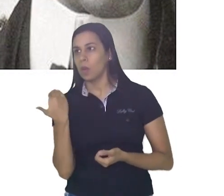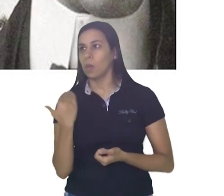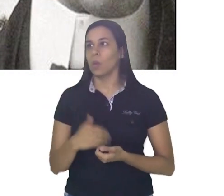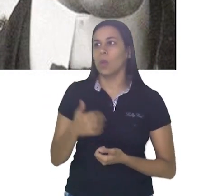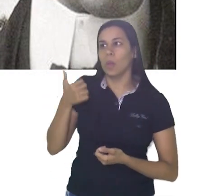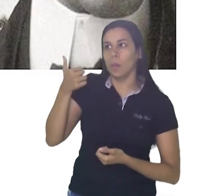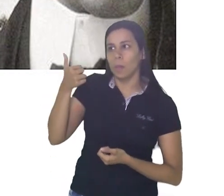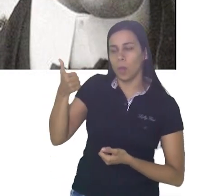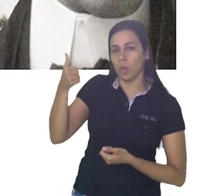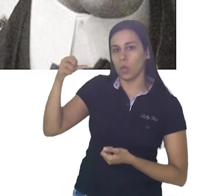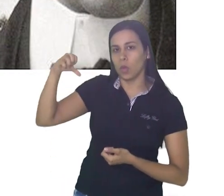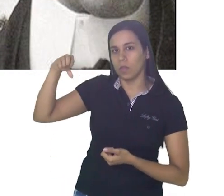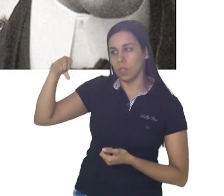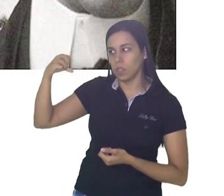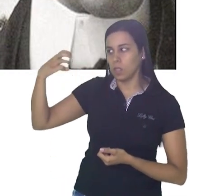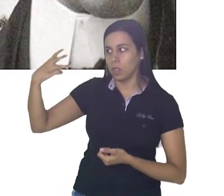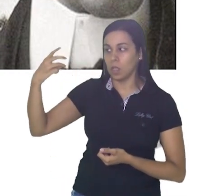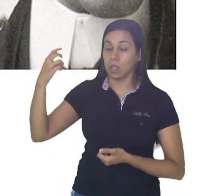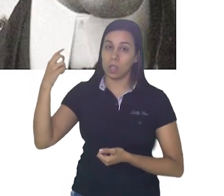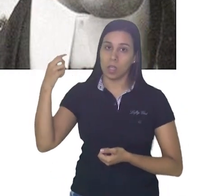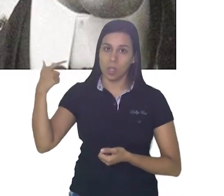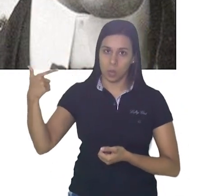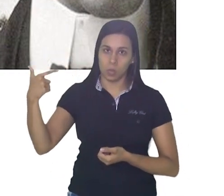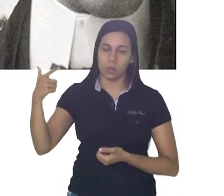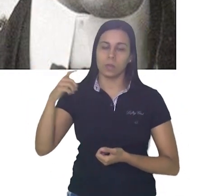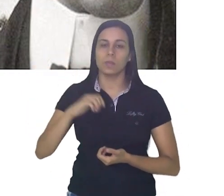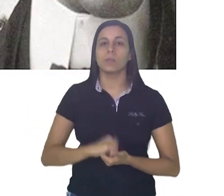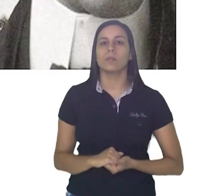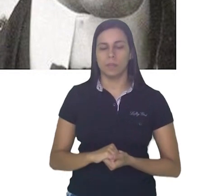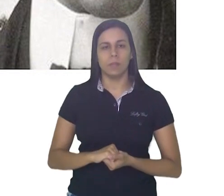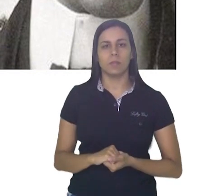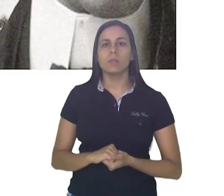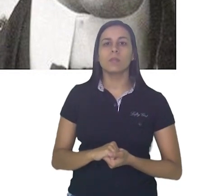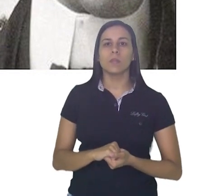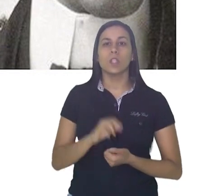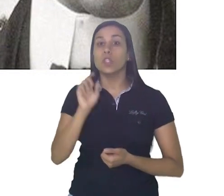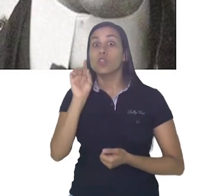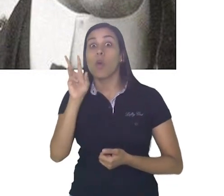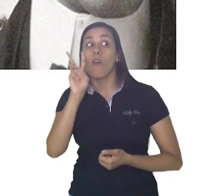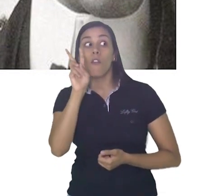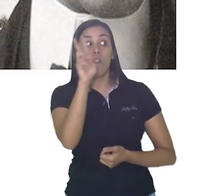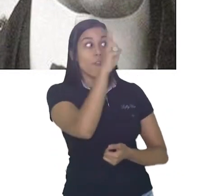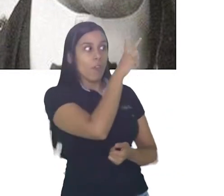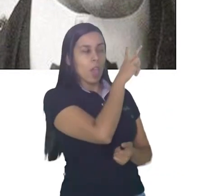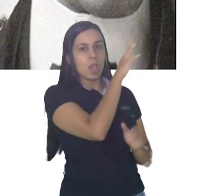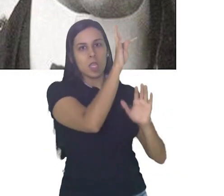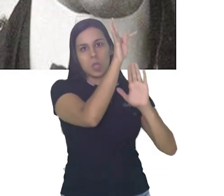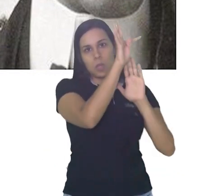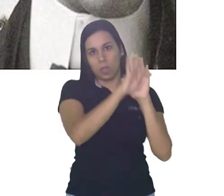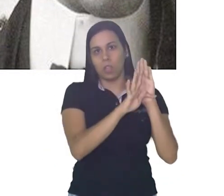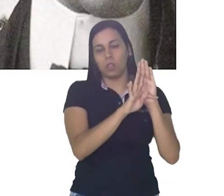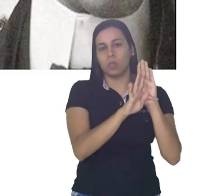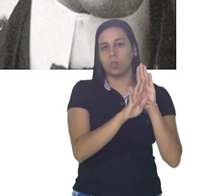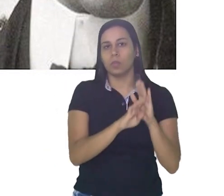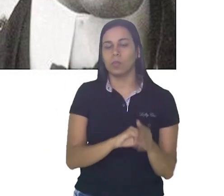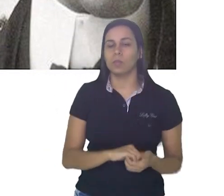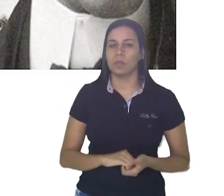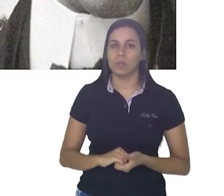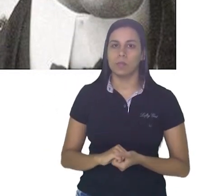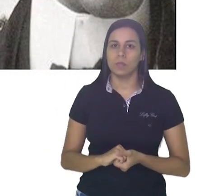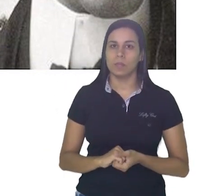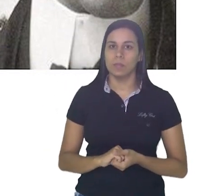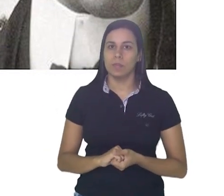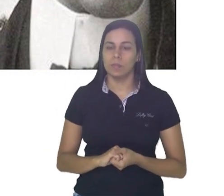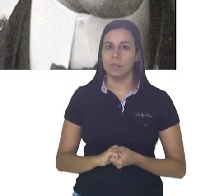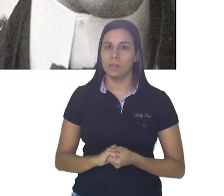em 1932. Essa foi fácil, não foi? Foi apenas olhar no texto que lá já estava a resposta. Vamos